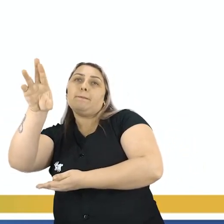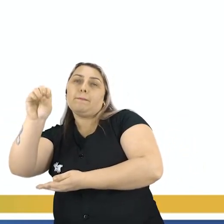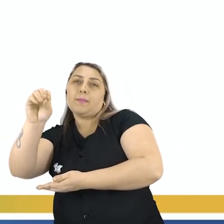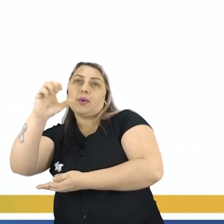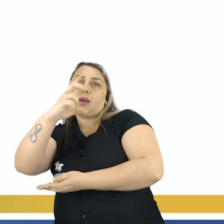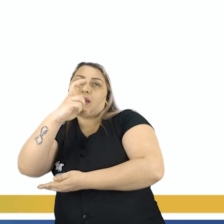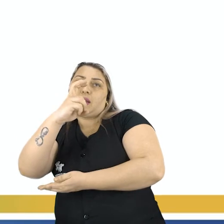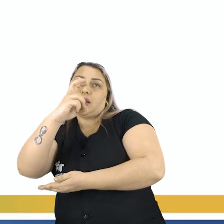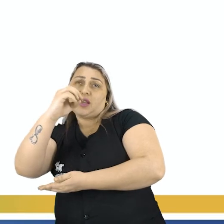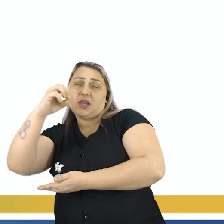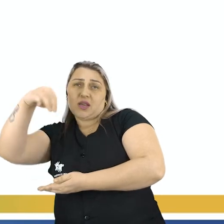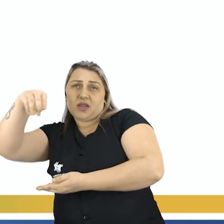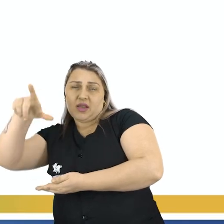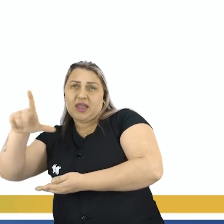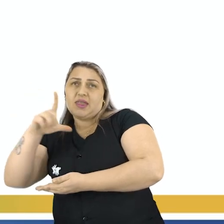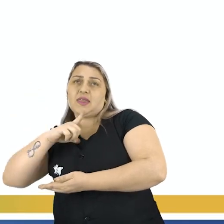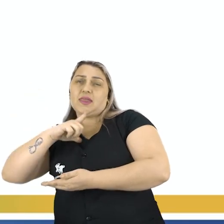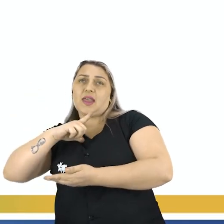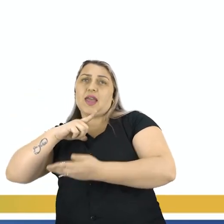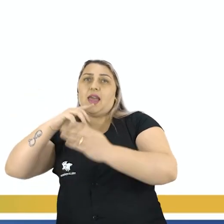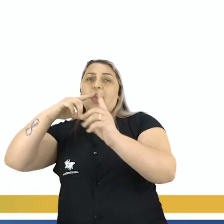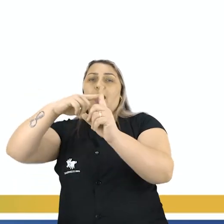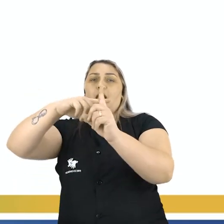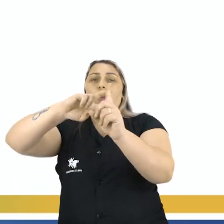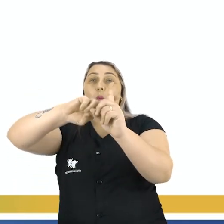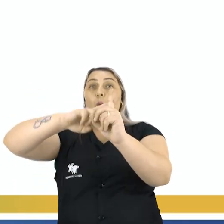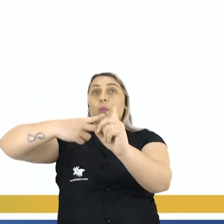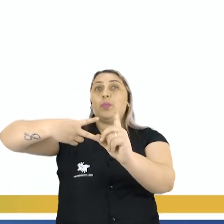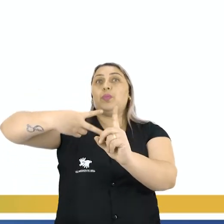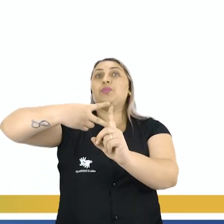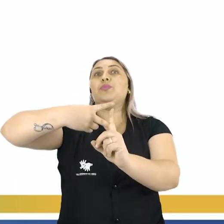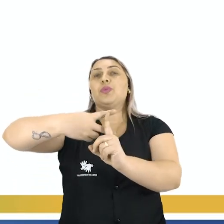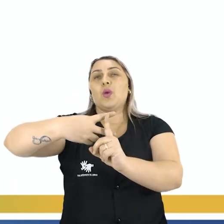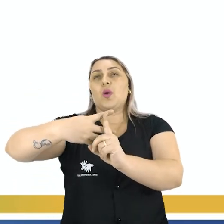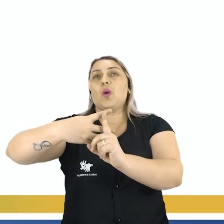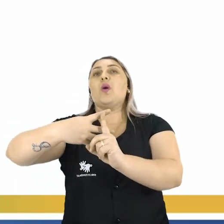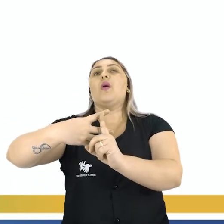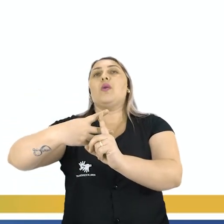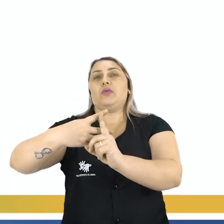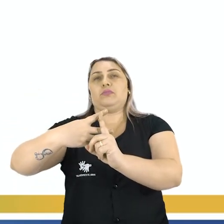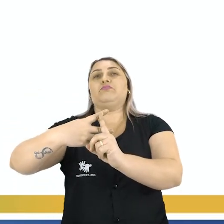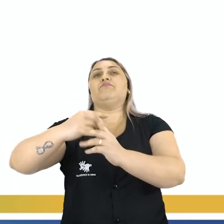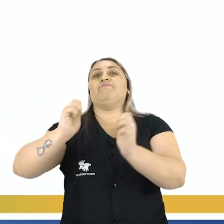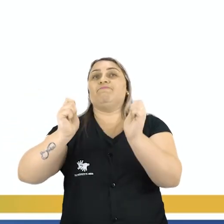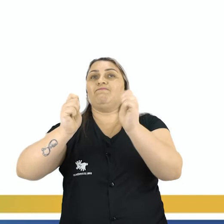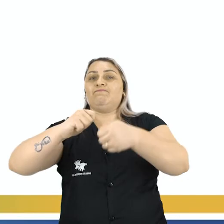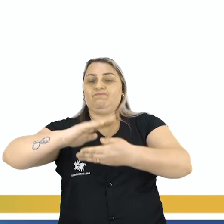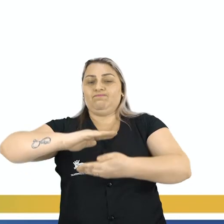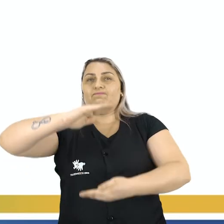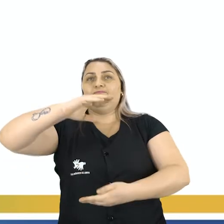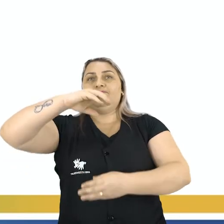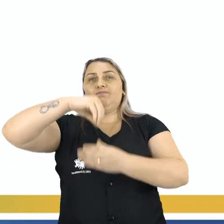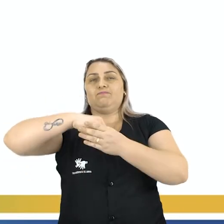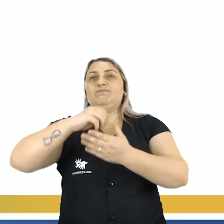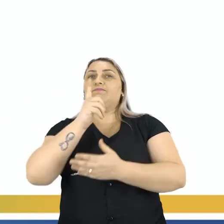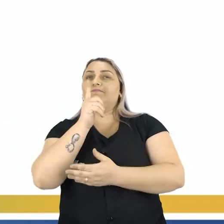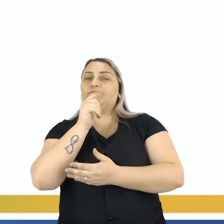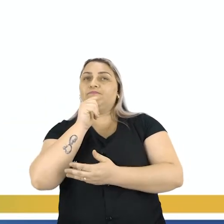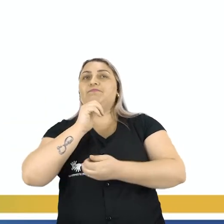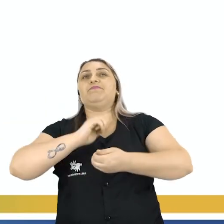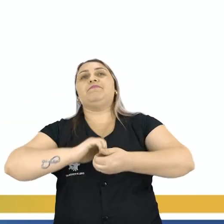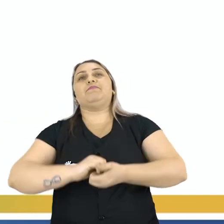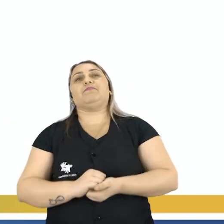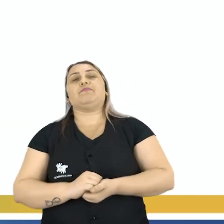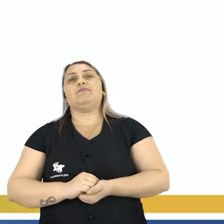Veja que ela tem o dobro Da quantidade Da capacidade Da de